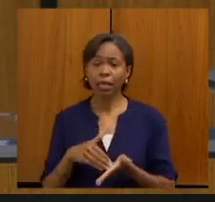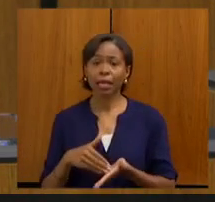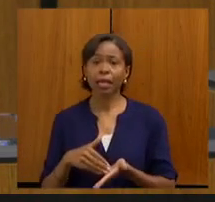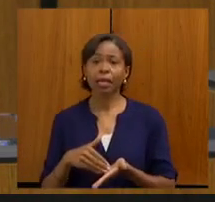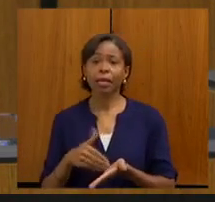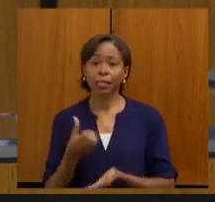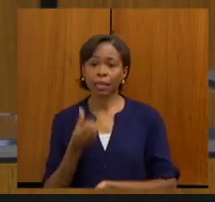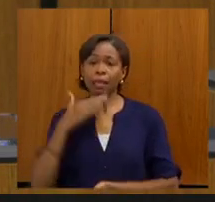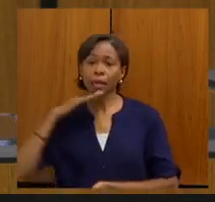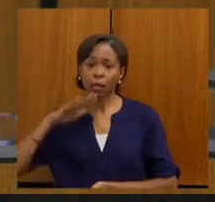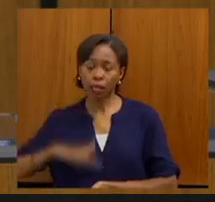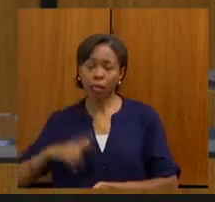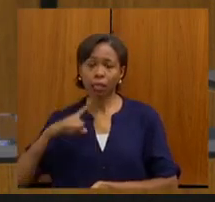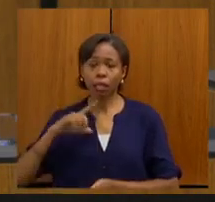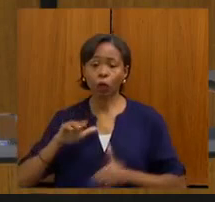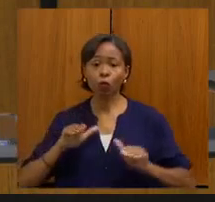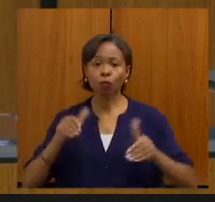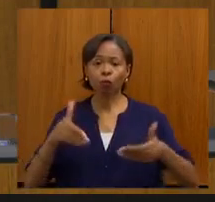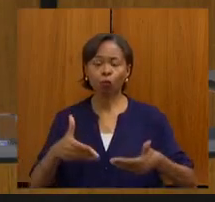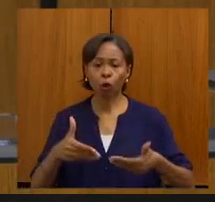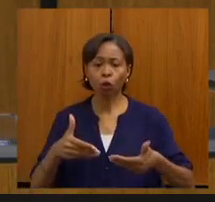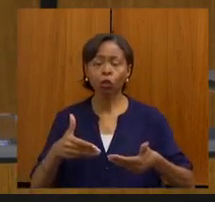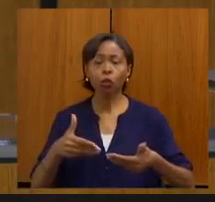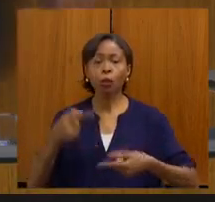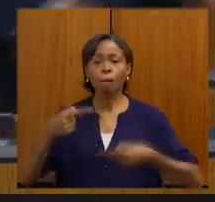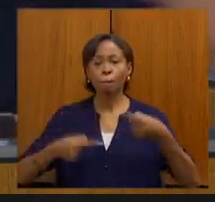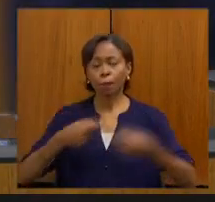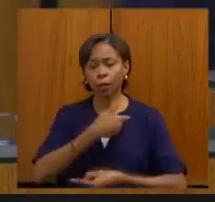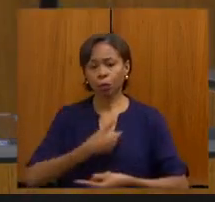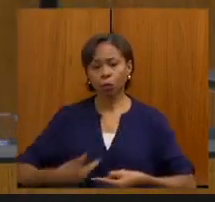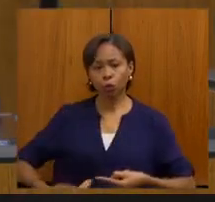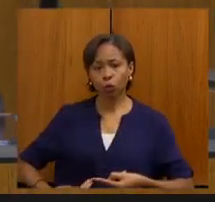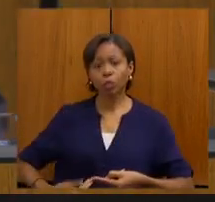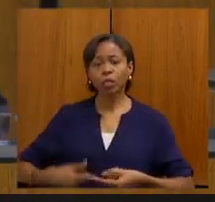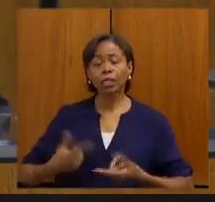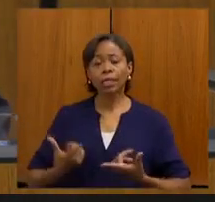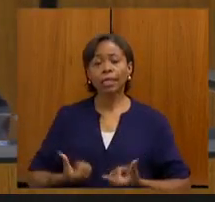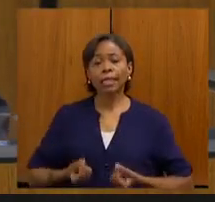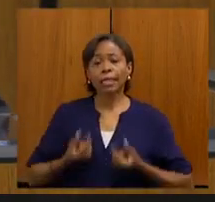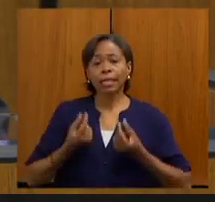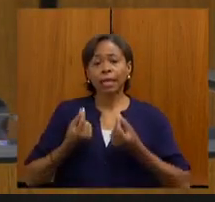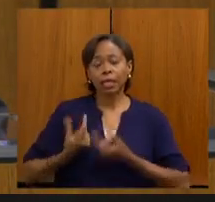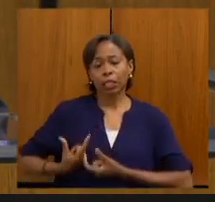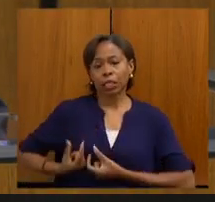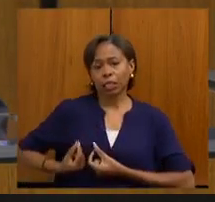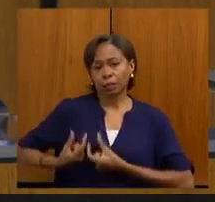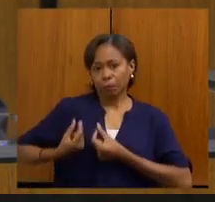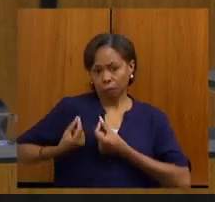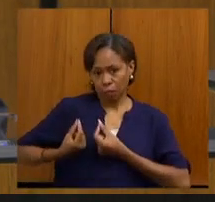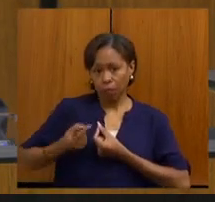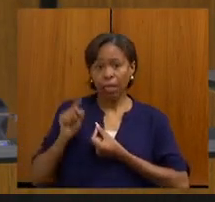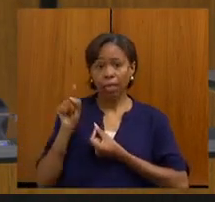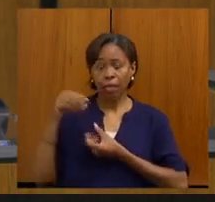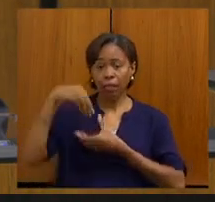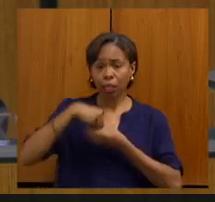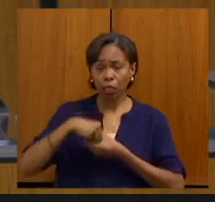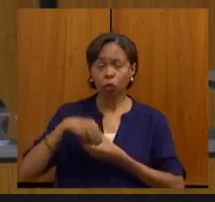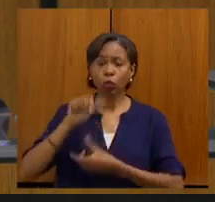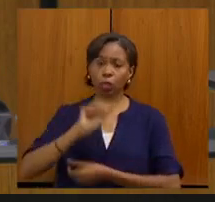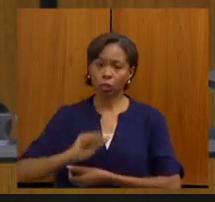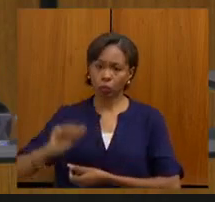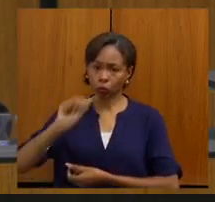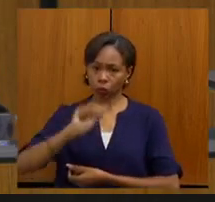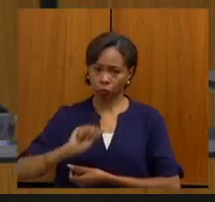teremos o Fórum de Políticas Públicas de Câncer de Mama, que ocorrerá na Associação Médica. E eu